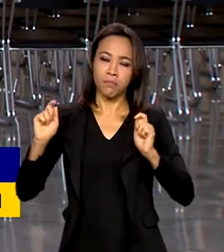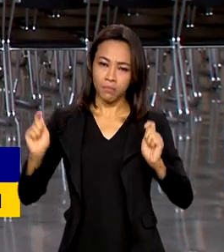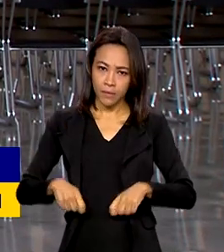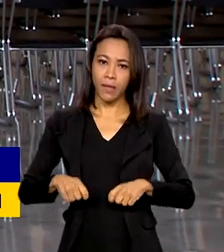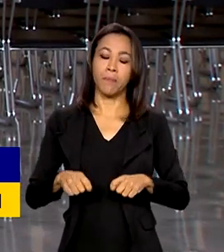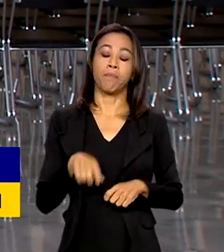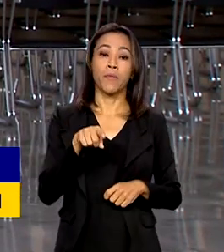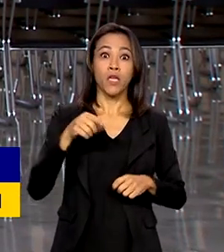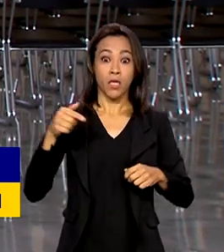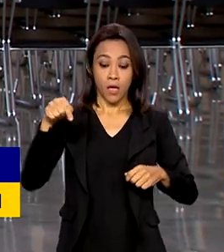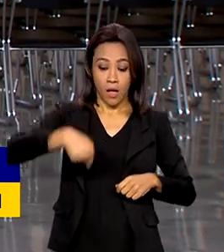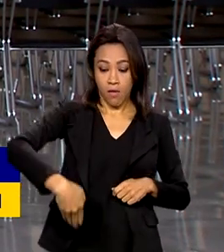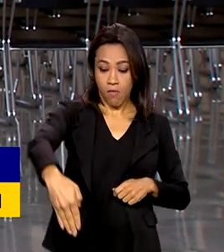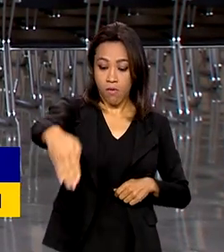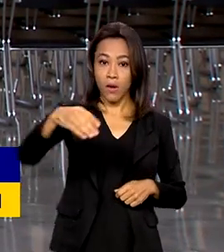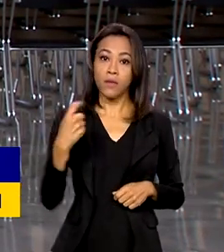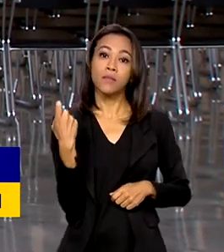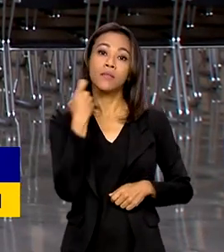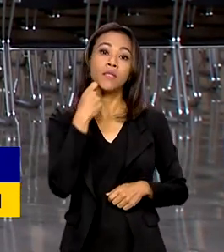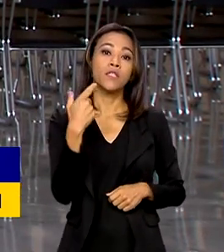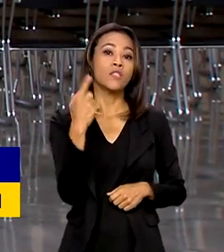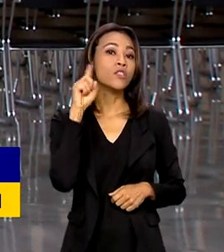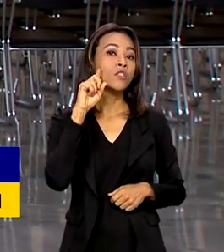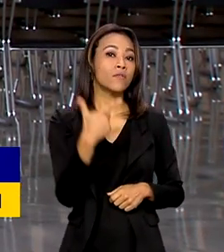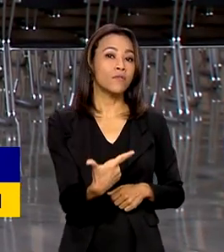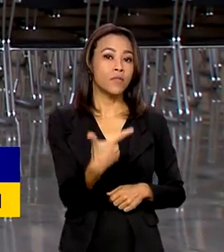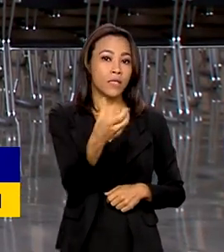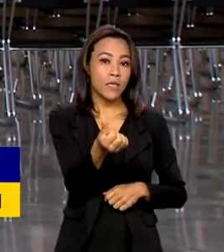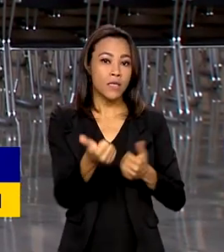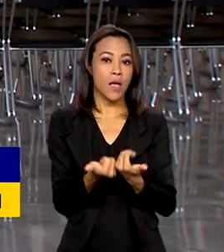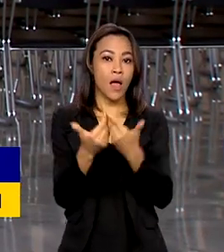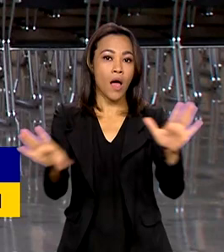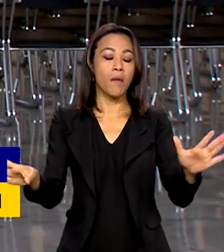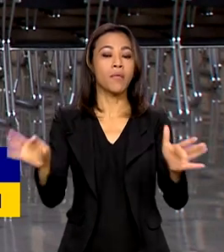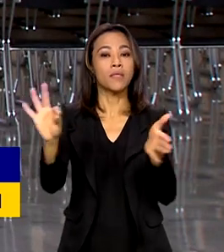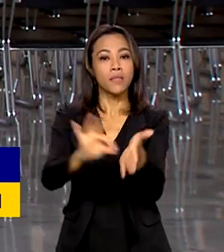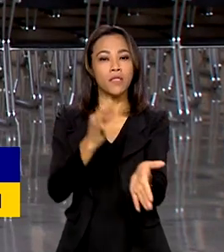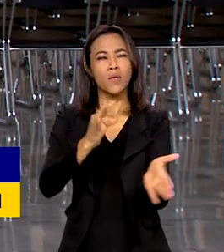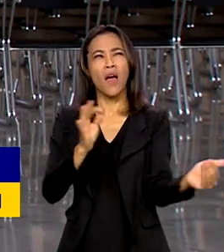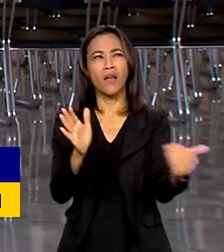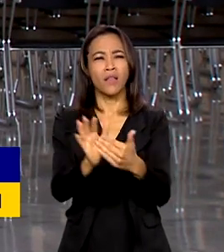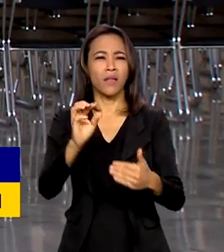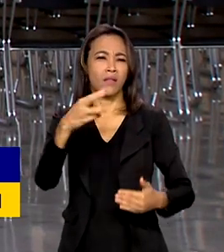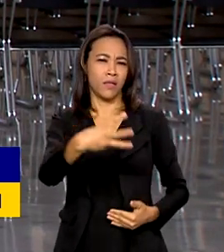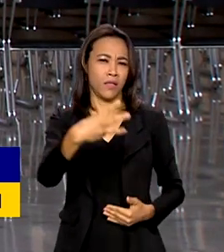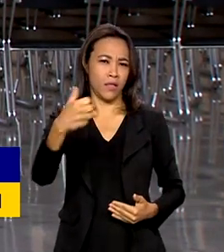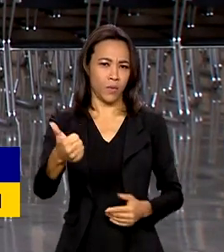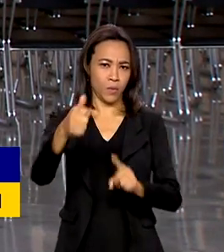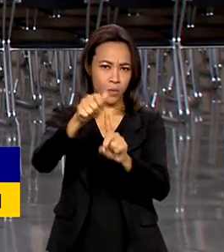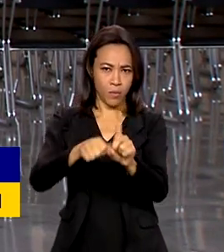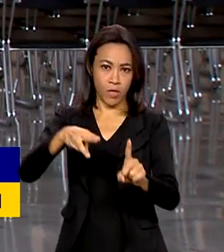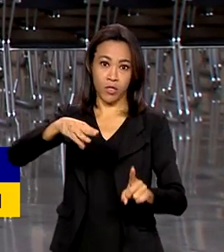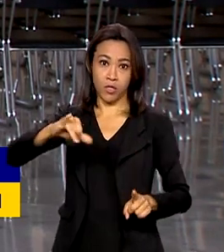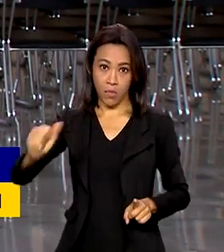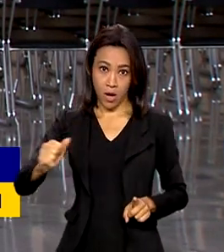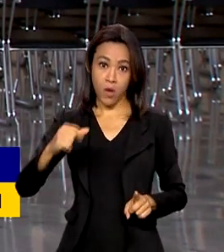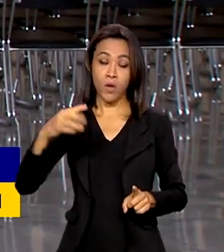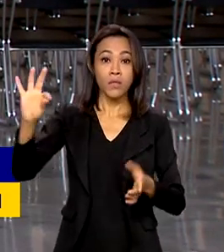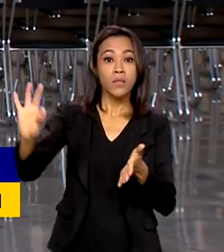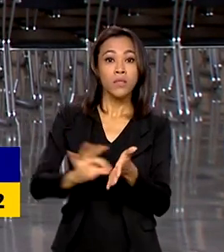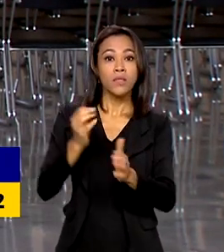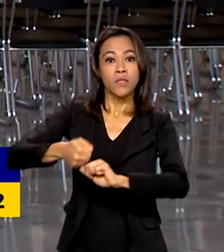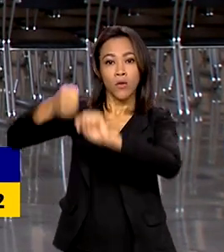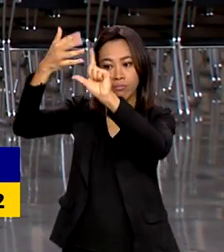começam já nesta sexta-feira, dia 26, e vão até o dia 31 de maio. As inscrições devem ser feitas no site